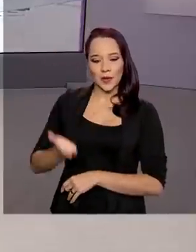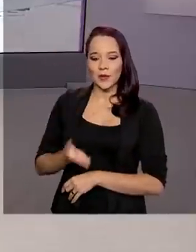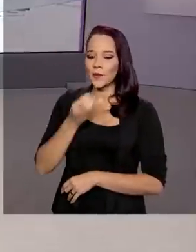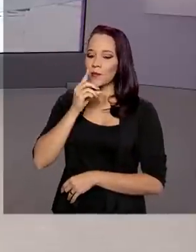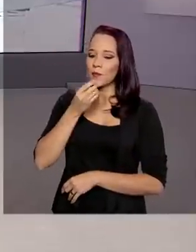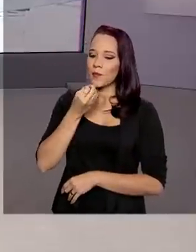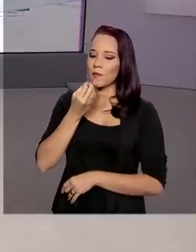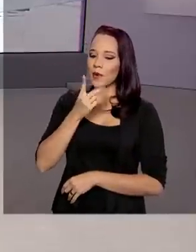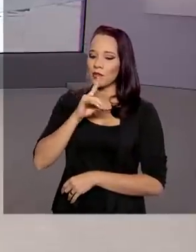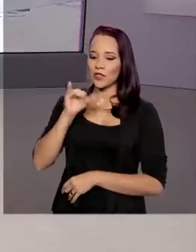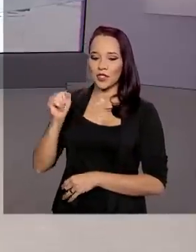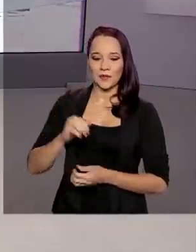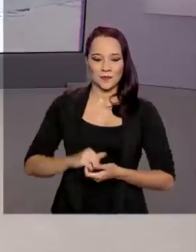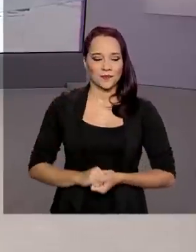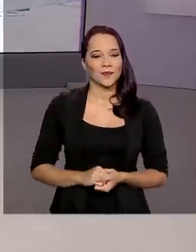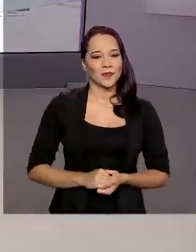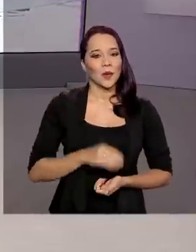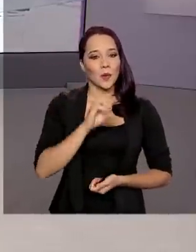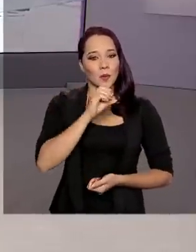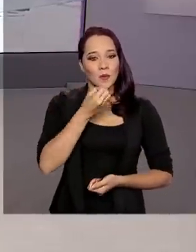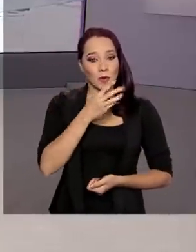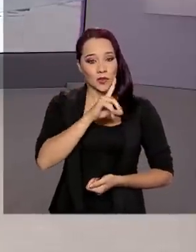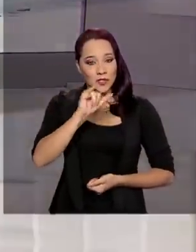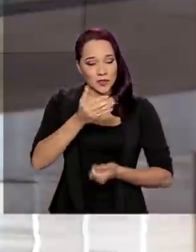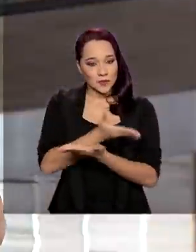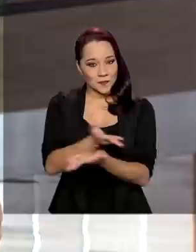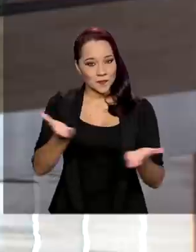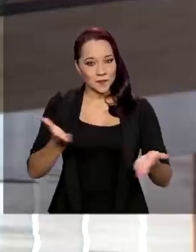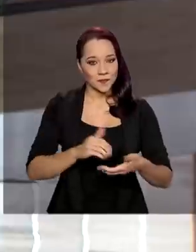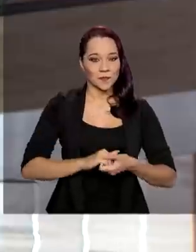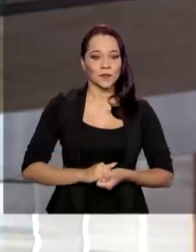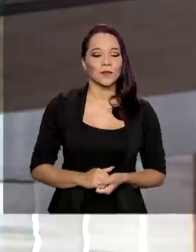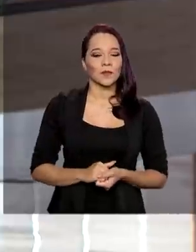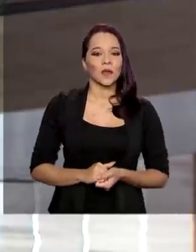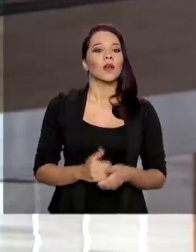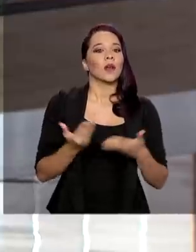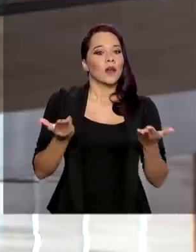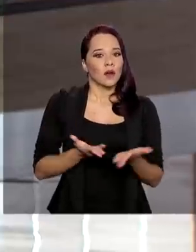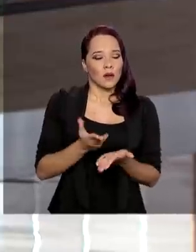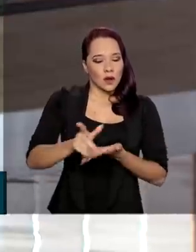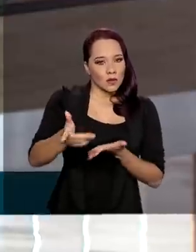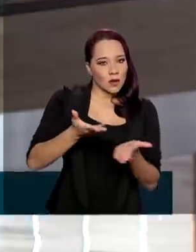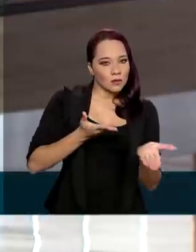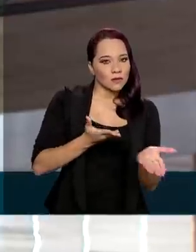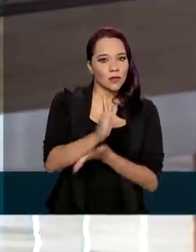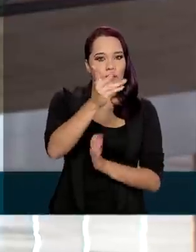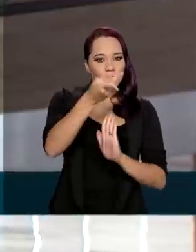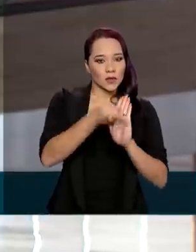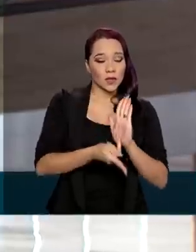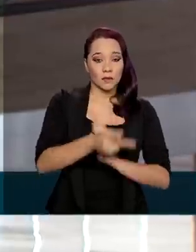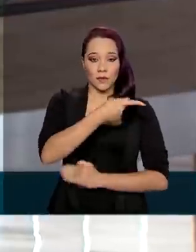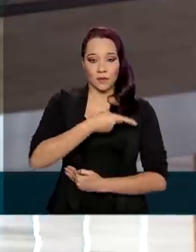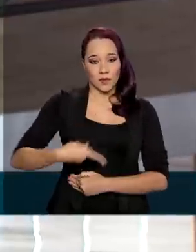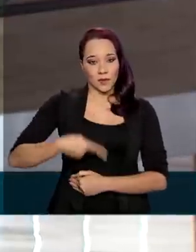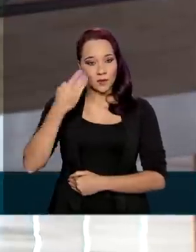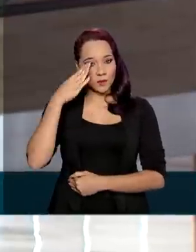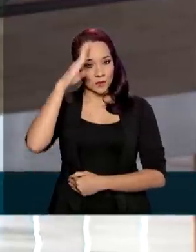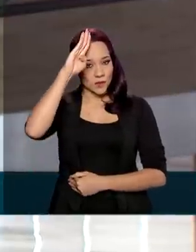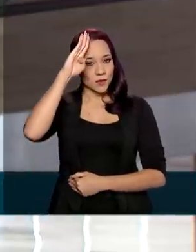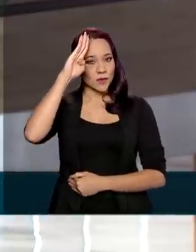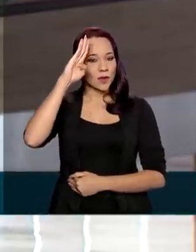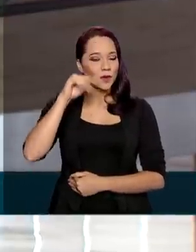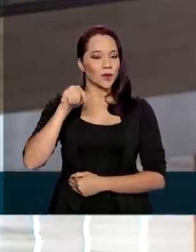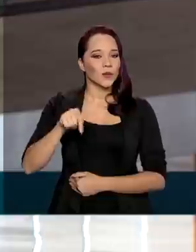Bom dia, Selma. Oi, Renata. Bom dia para você também, para quem está conosco. Olha, agora, com a sanção desse projeto pelo presidente Jair Bolsonaro,